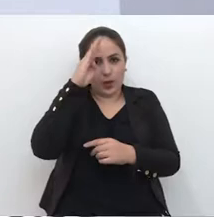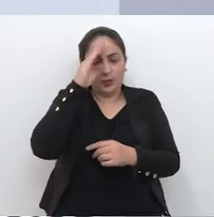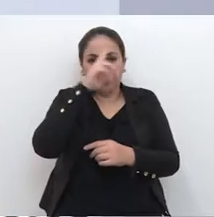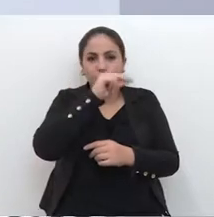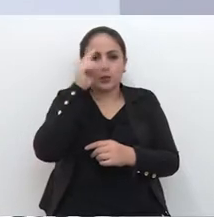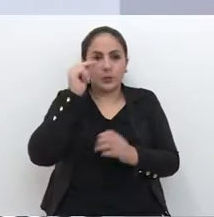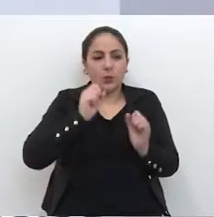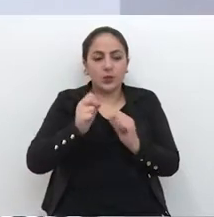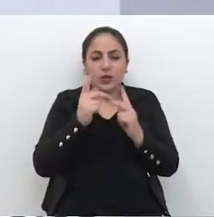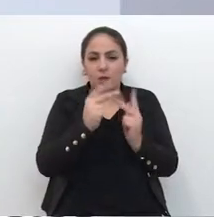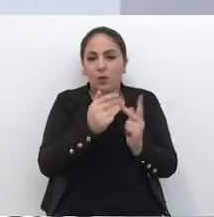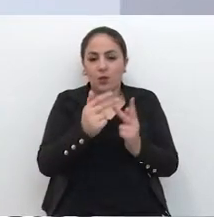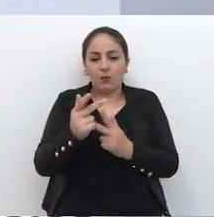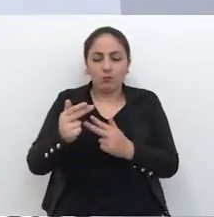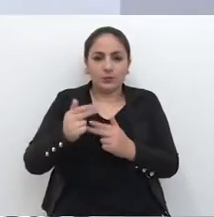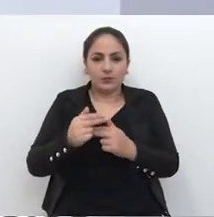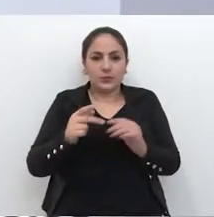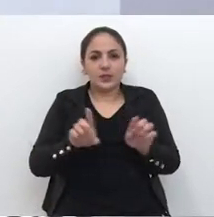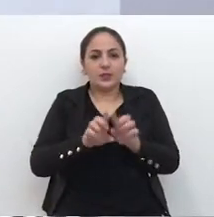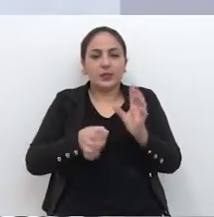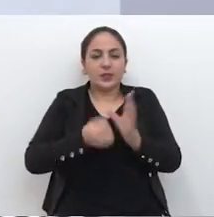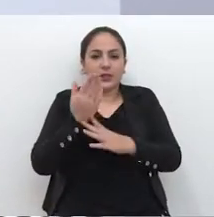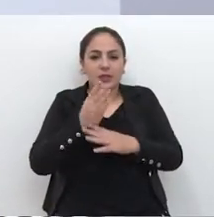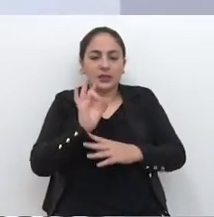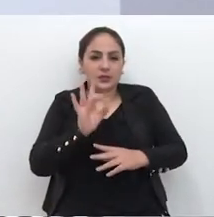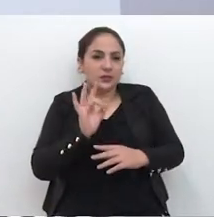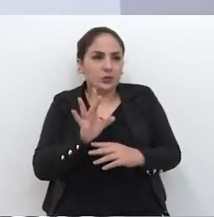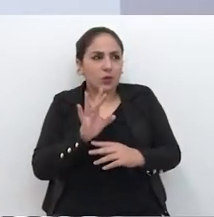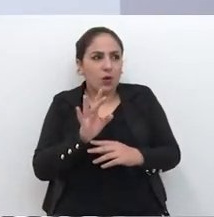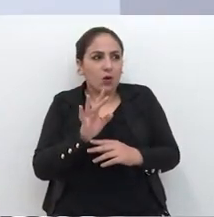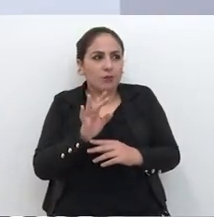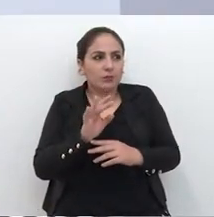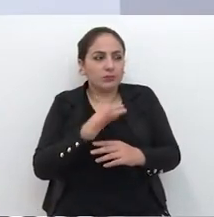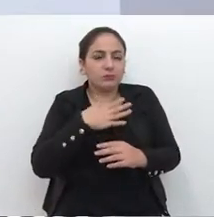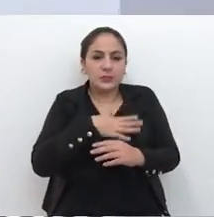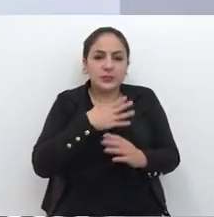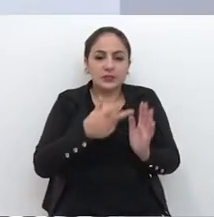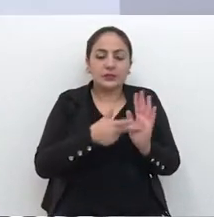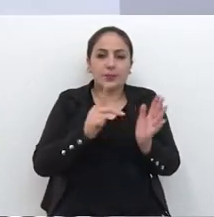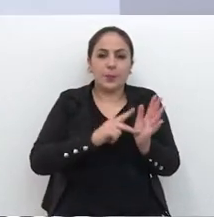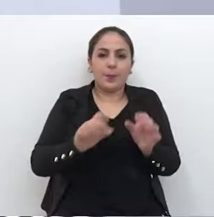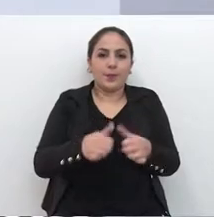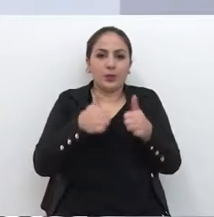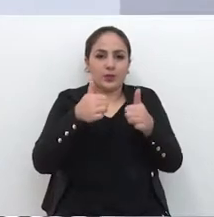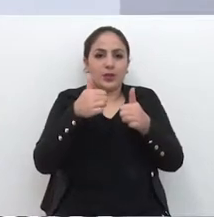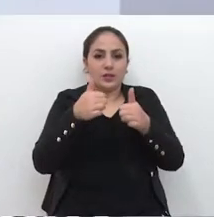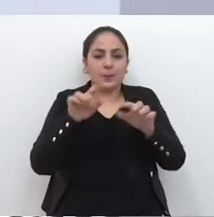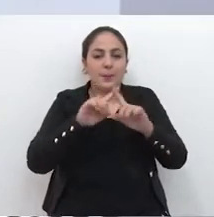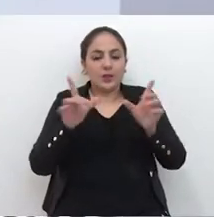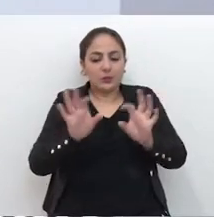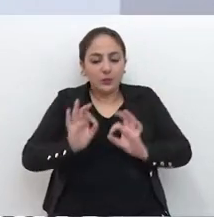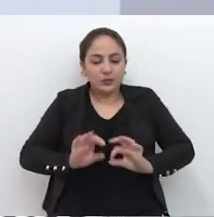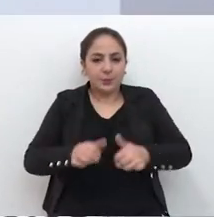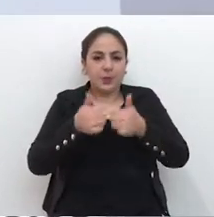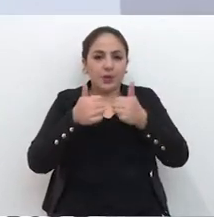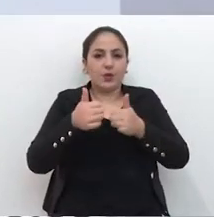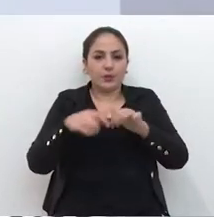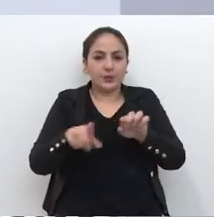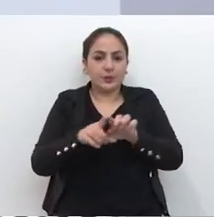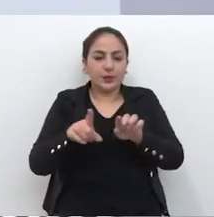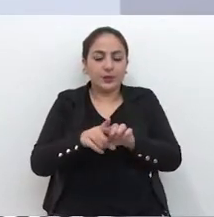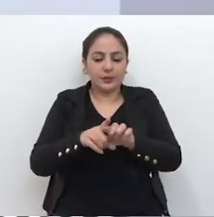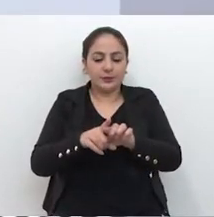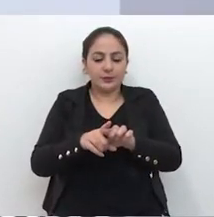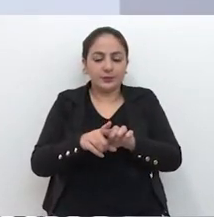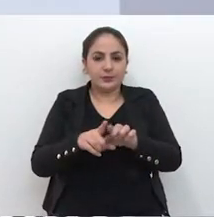guardas do município possam ter o mesmo uniforme, e vai criar não só um sentido melhor de qualidade no serviço, mas também uma organização